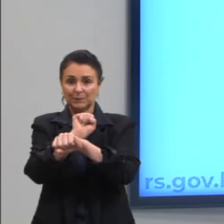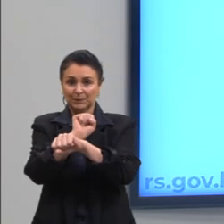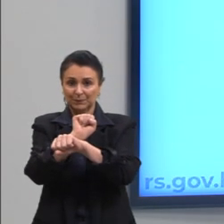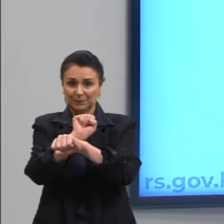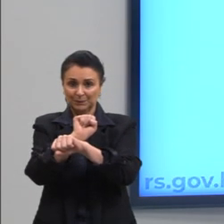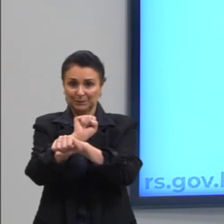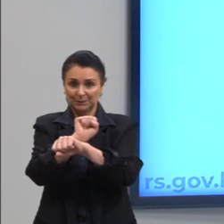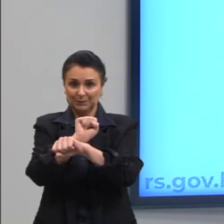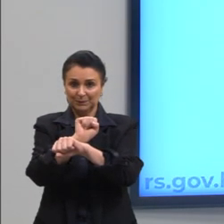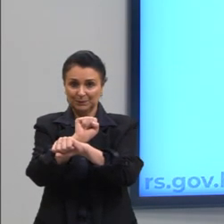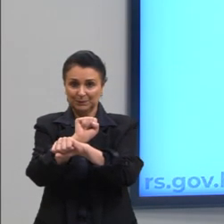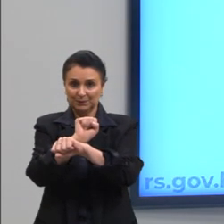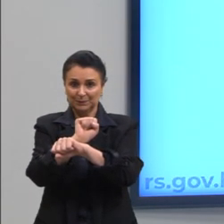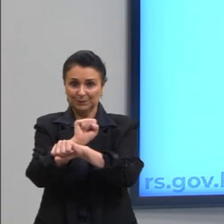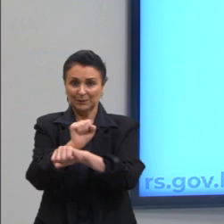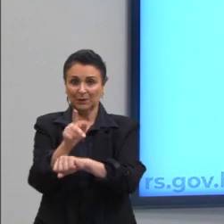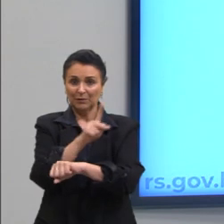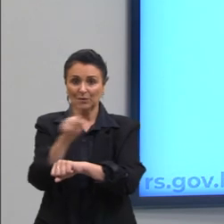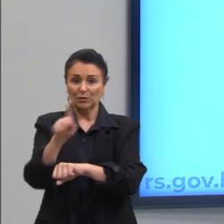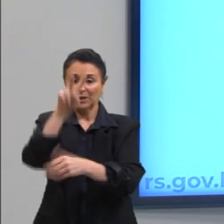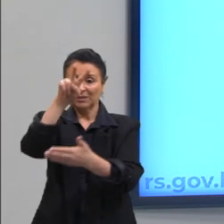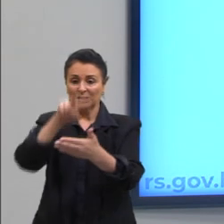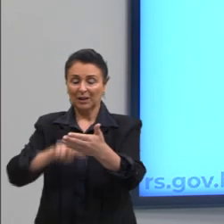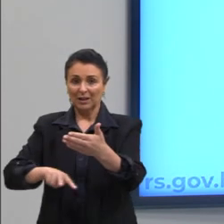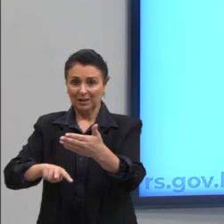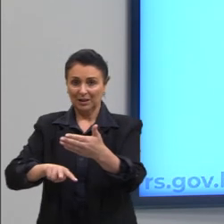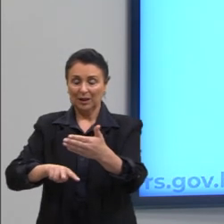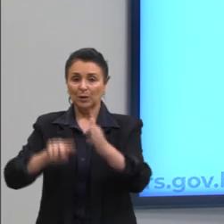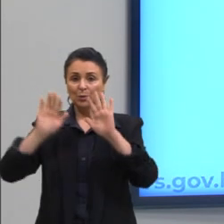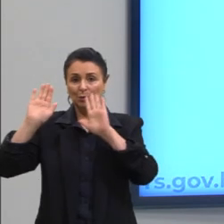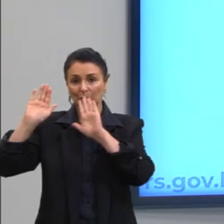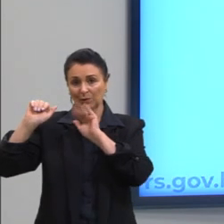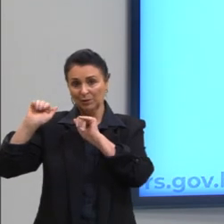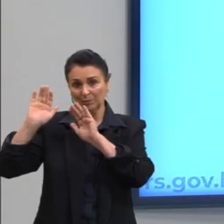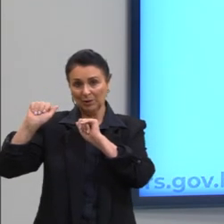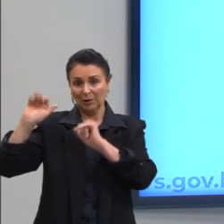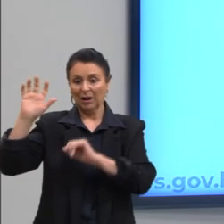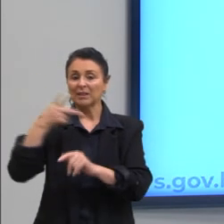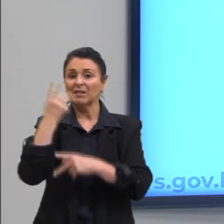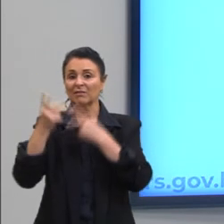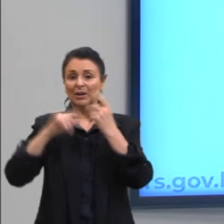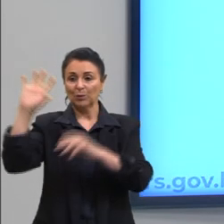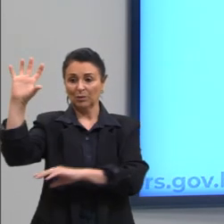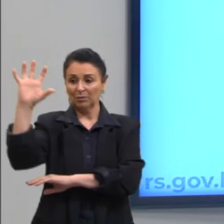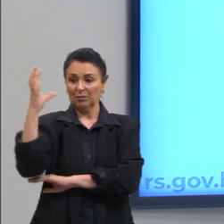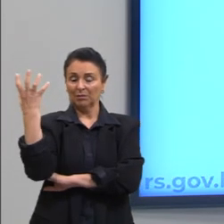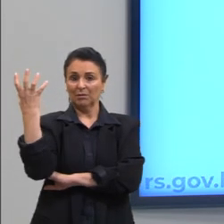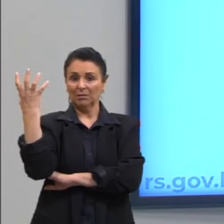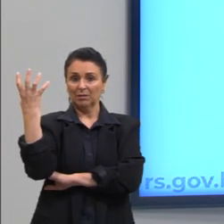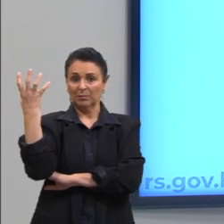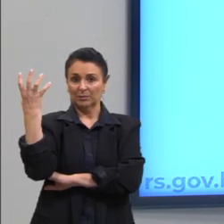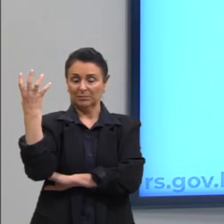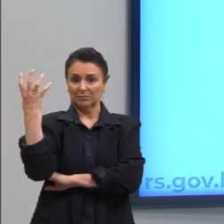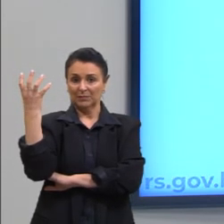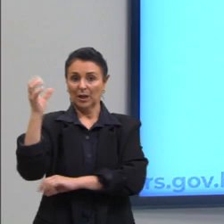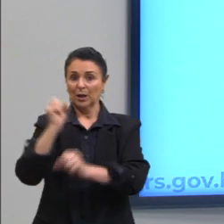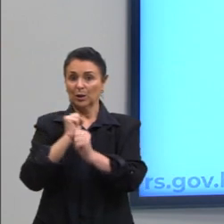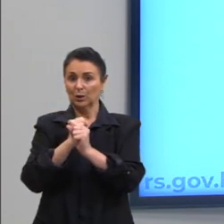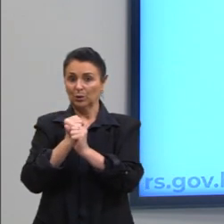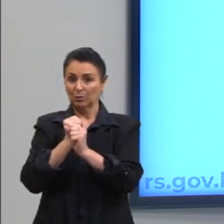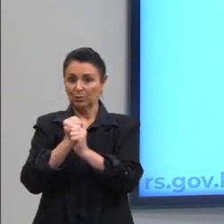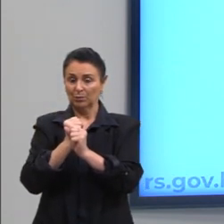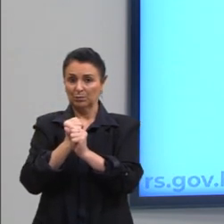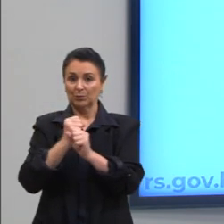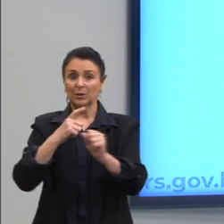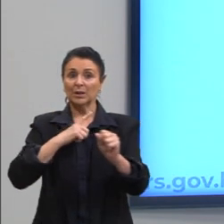jovens, temos conseguido um clima tropical, já não há estaciones. Aí nós temos, então, uma